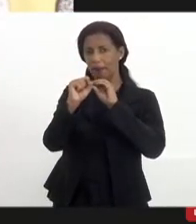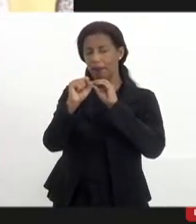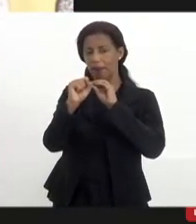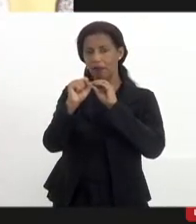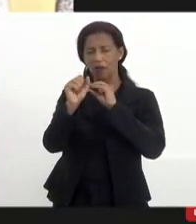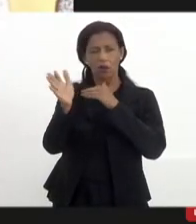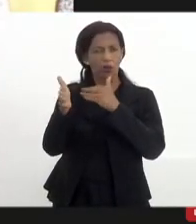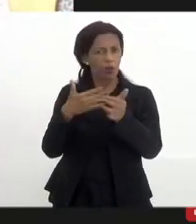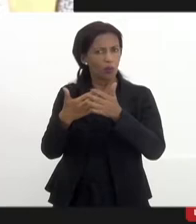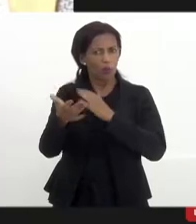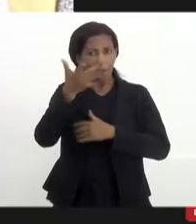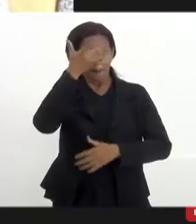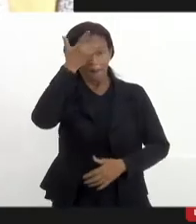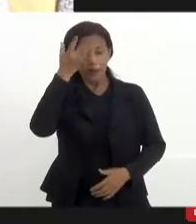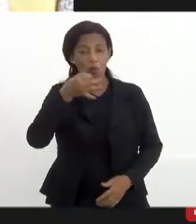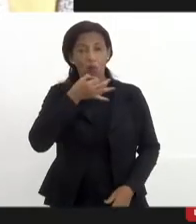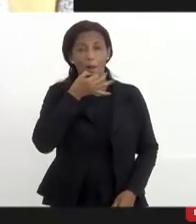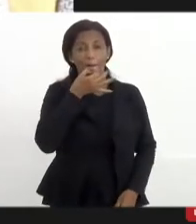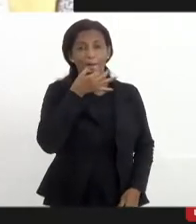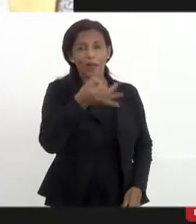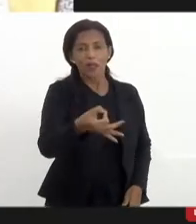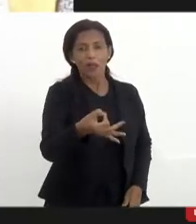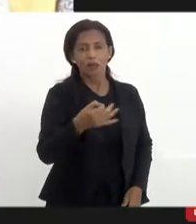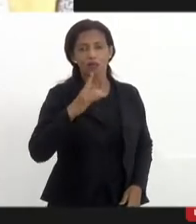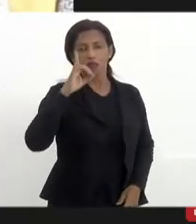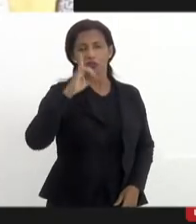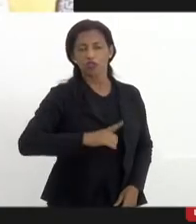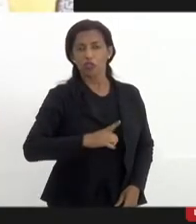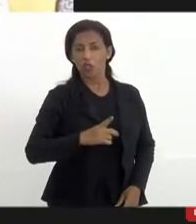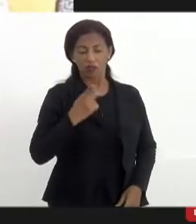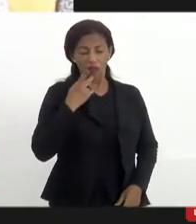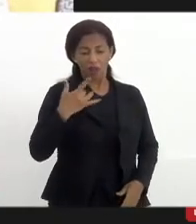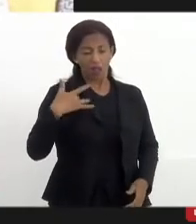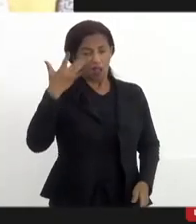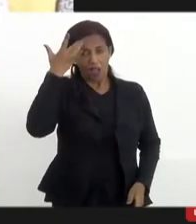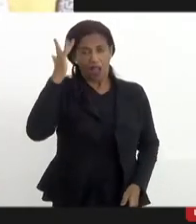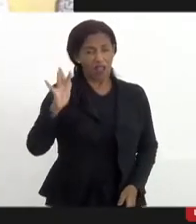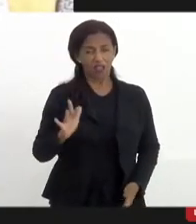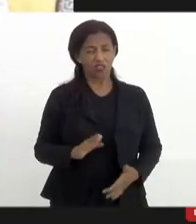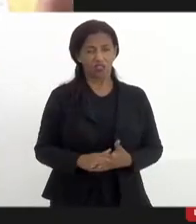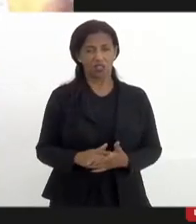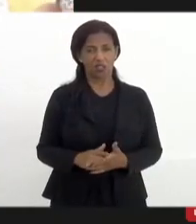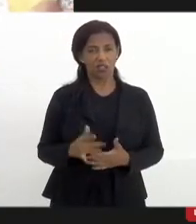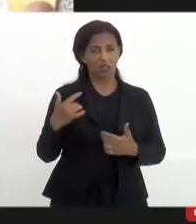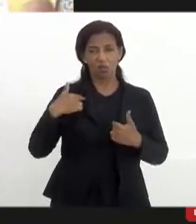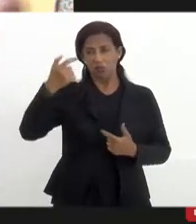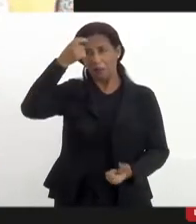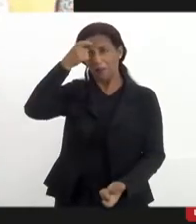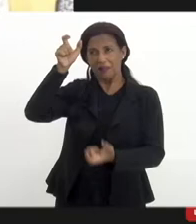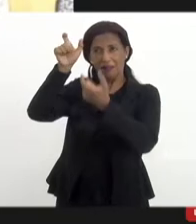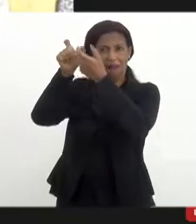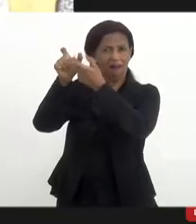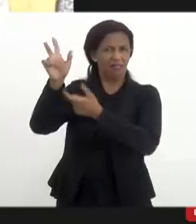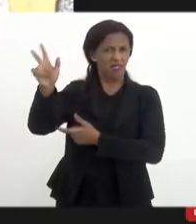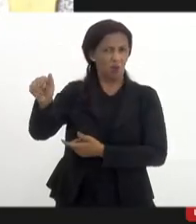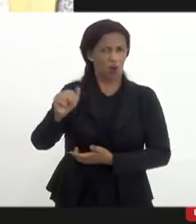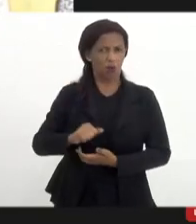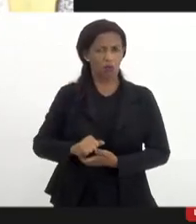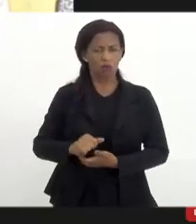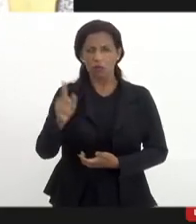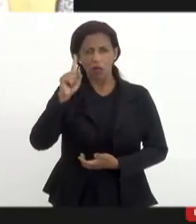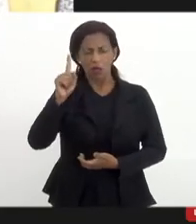cidadão de dar a sua opinião, de dizer o que ele acha, ele não tem que achar o que todo mundo acha. Por isso a nossa